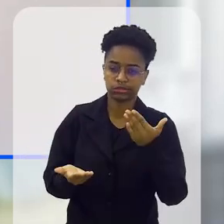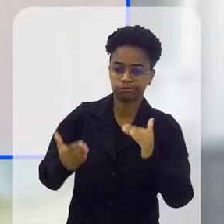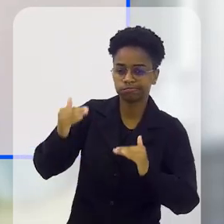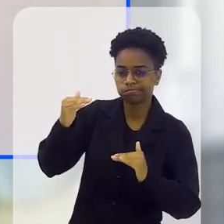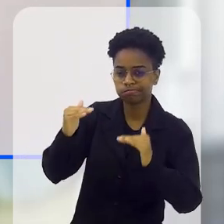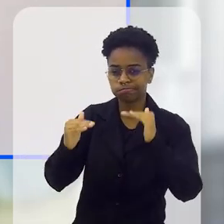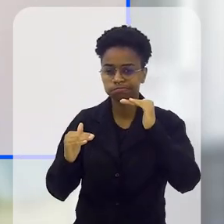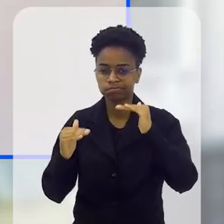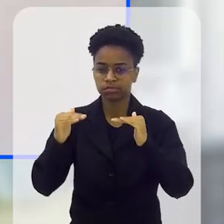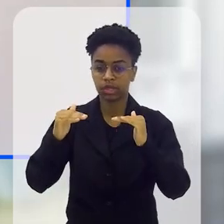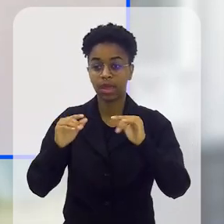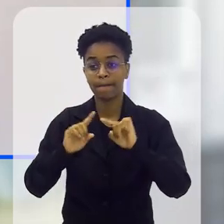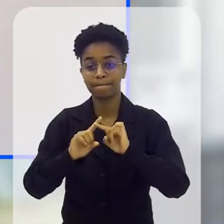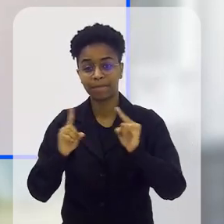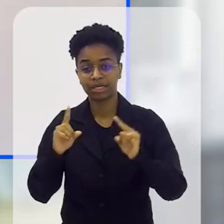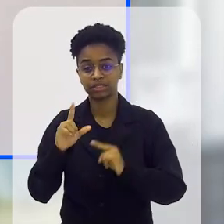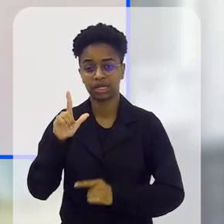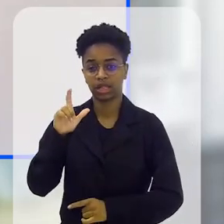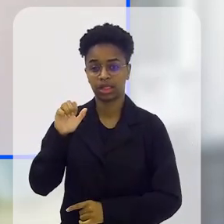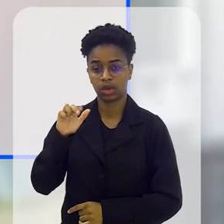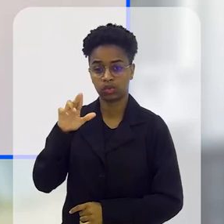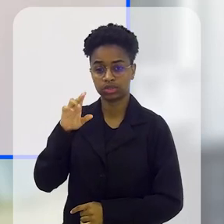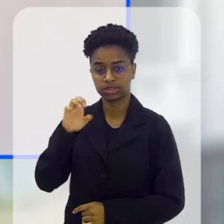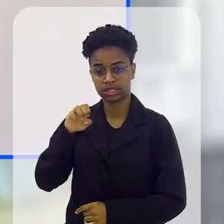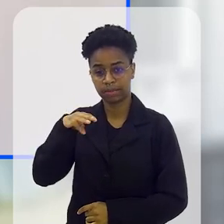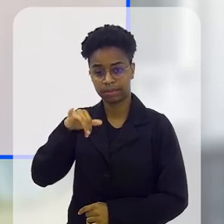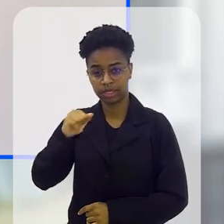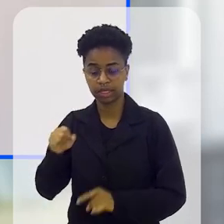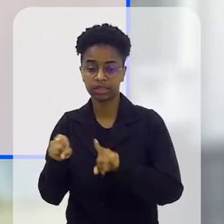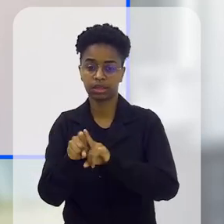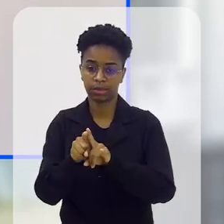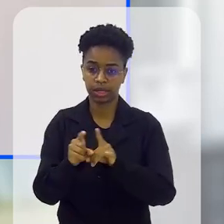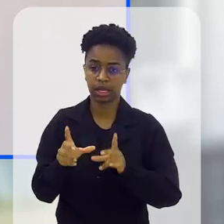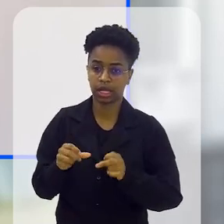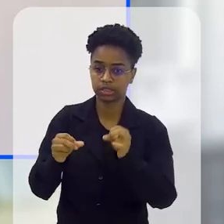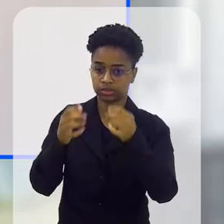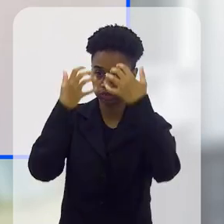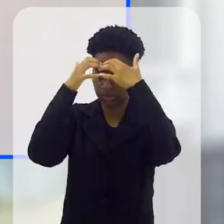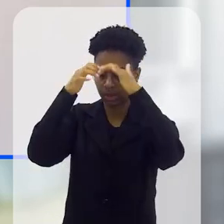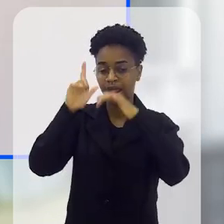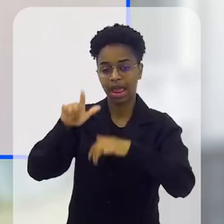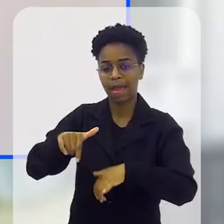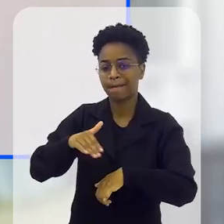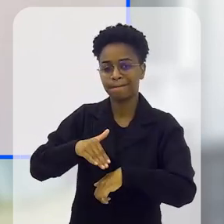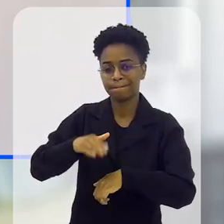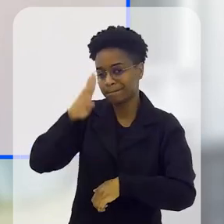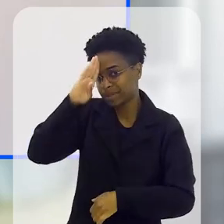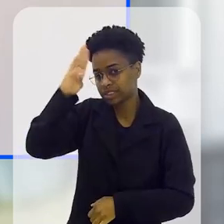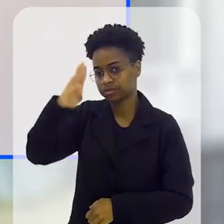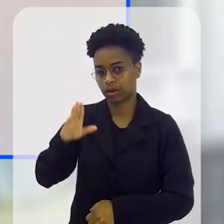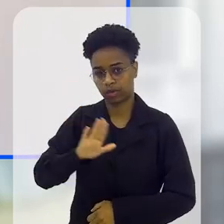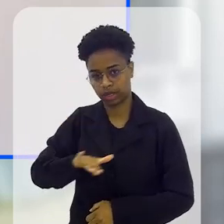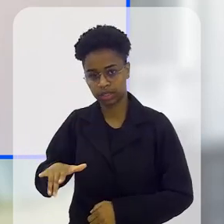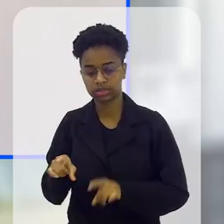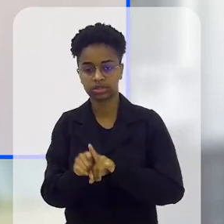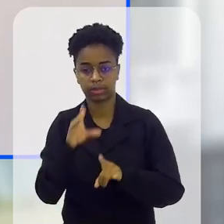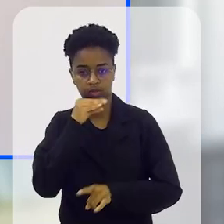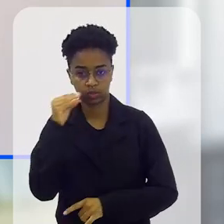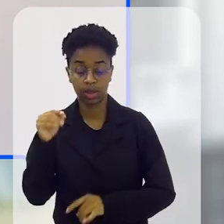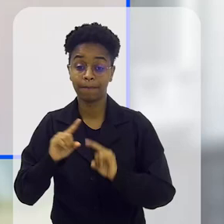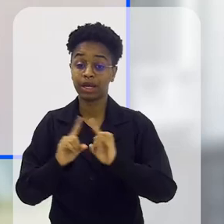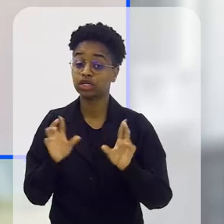pouquinho mais equilibrada na proporção, mas sem dúvida, a leucemia e os tumores cerebrais são os tumores mais frequentes na infância e na adolescência.